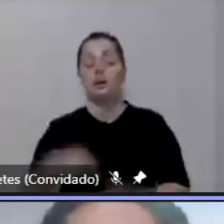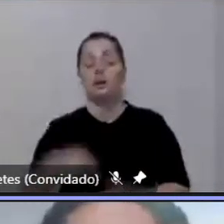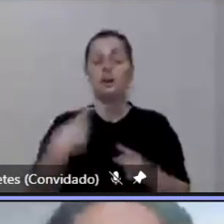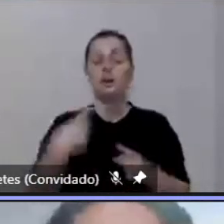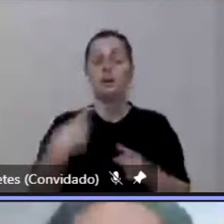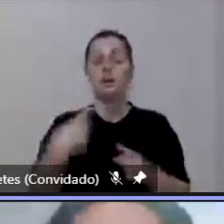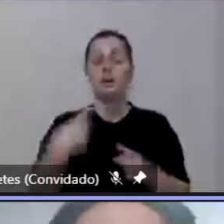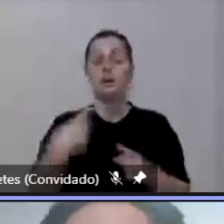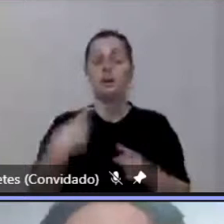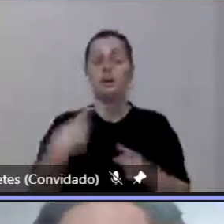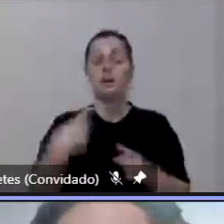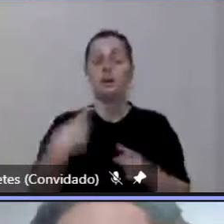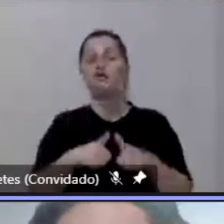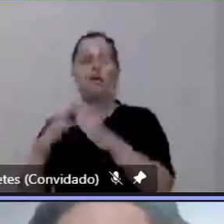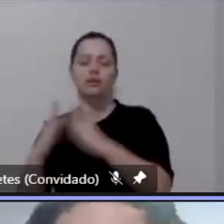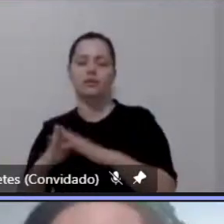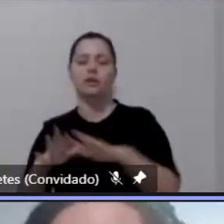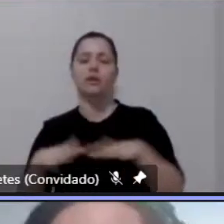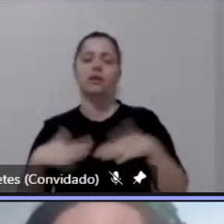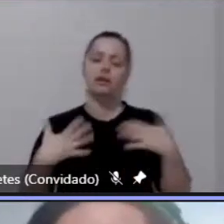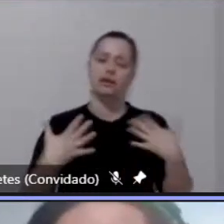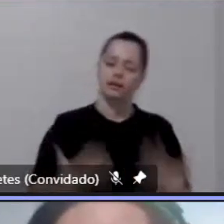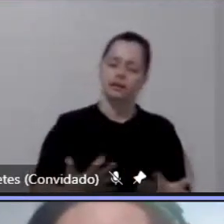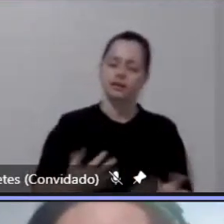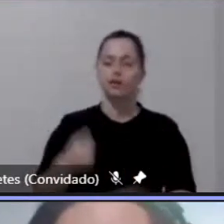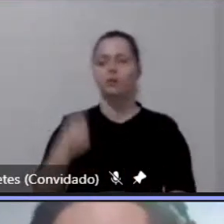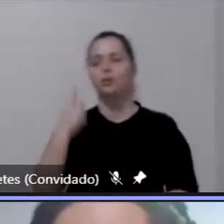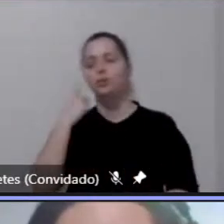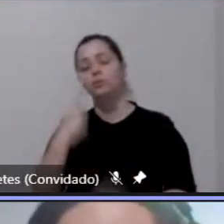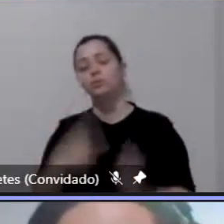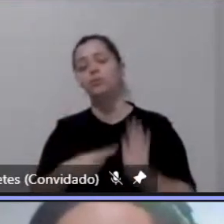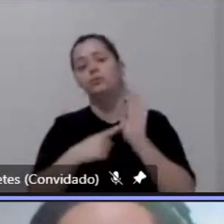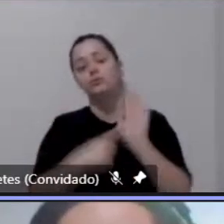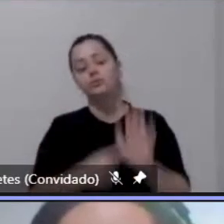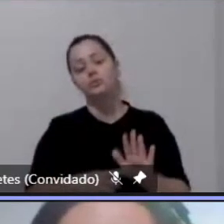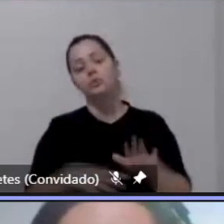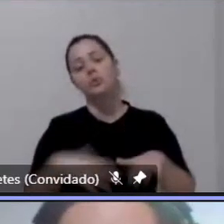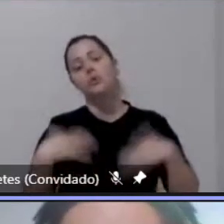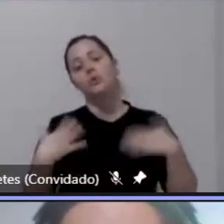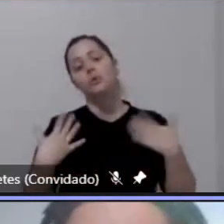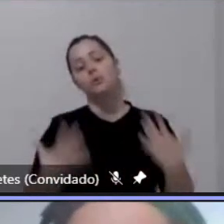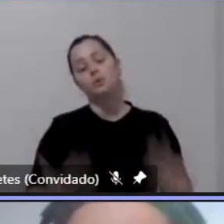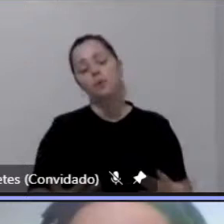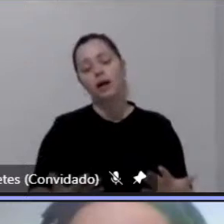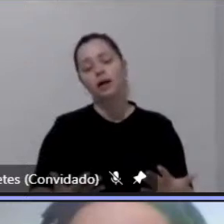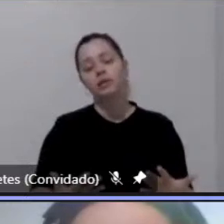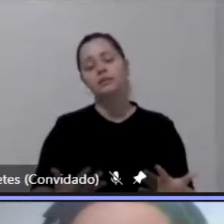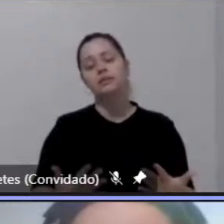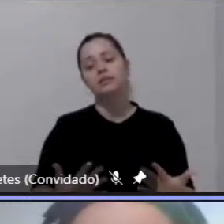então ela considerou todos os tipos de deslocamentos que a população